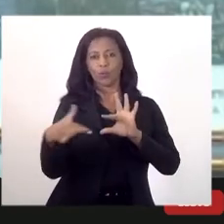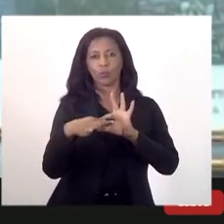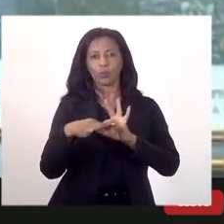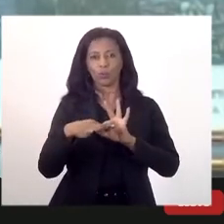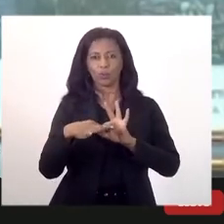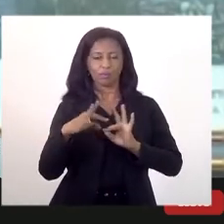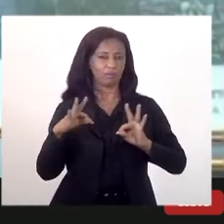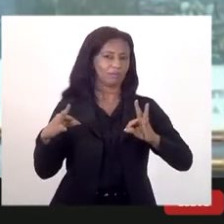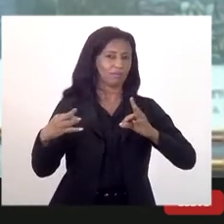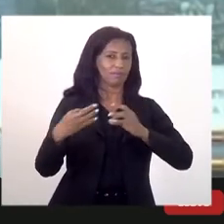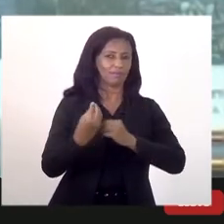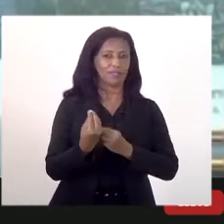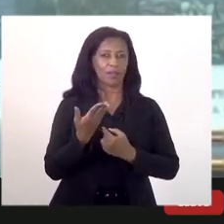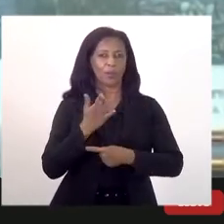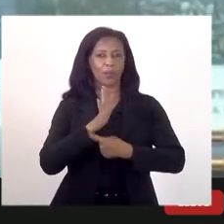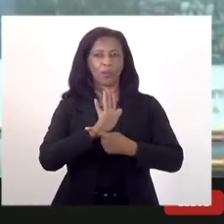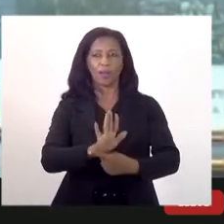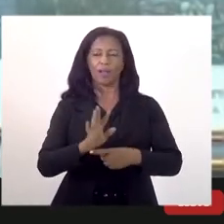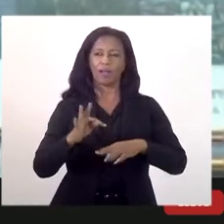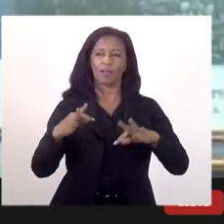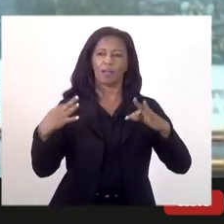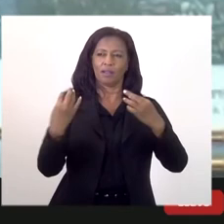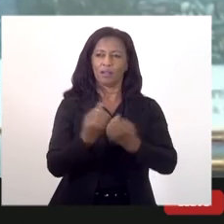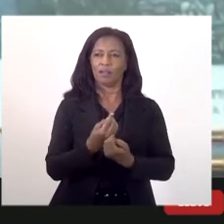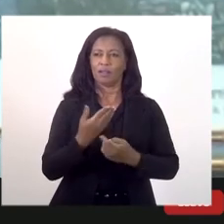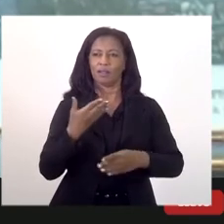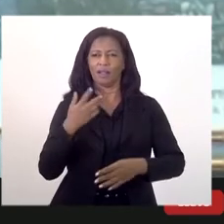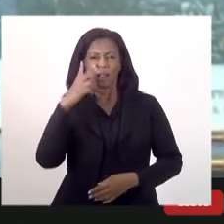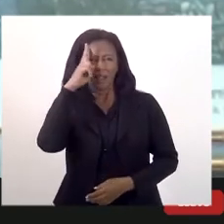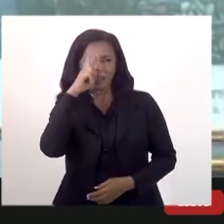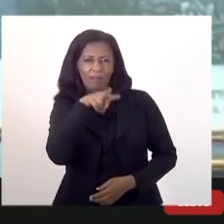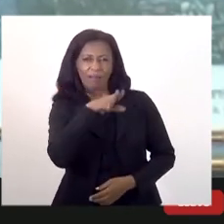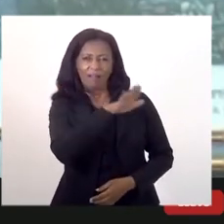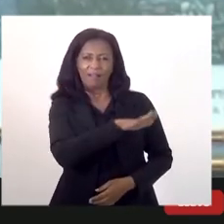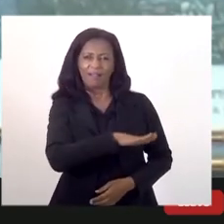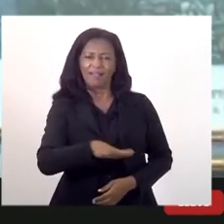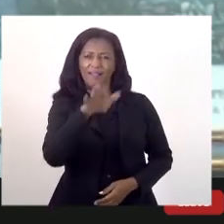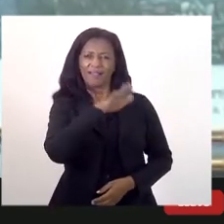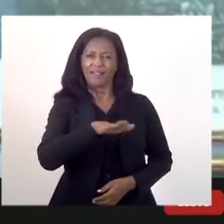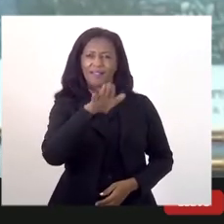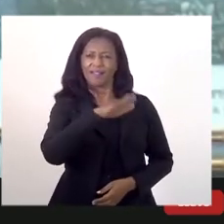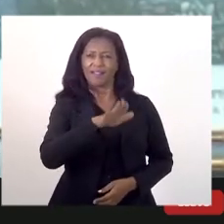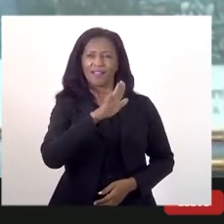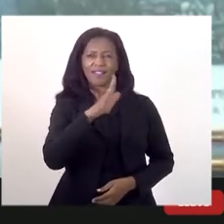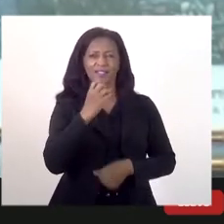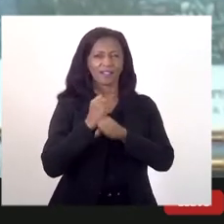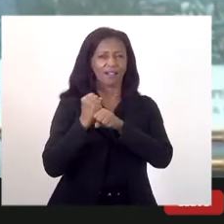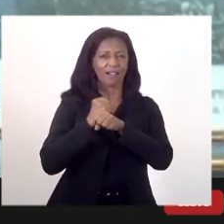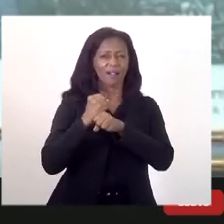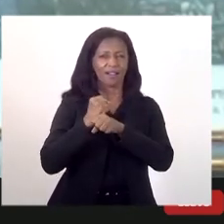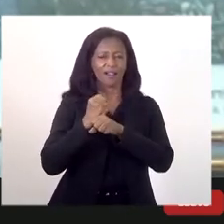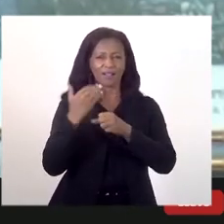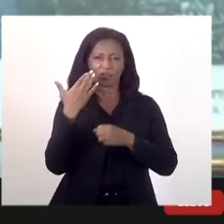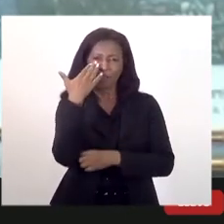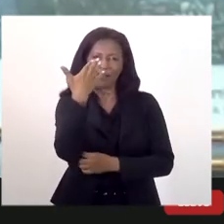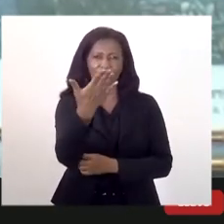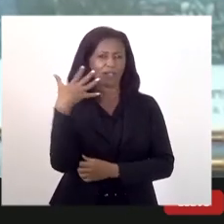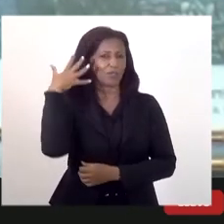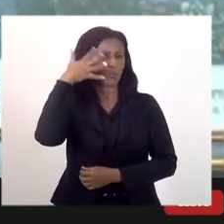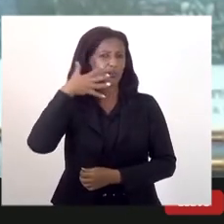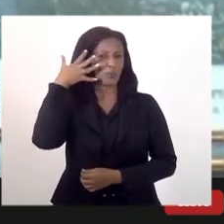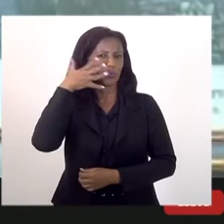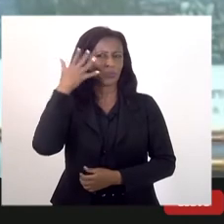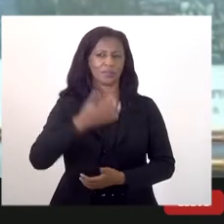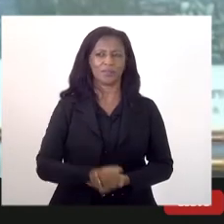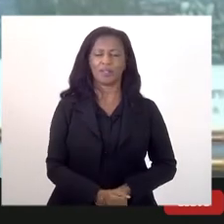uma defensora. A gente brinca que a Giza deve ter entrado quando era criança, porque já está tanto tempo à frente do fórum e dá um show.